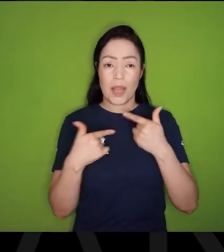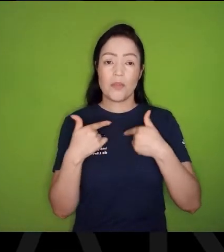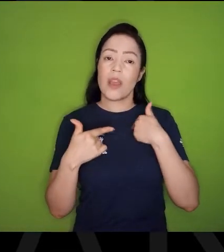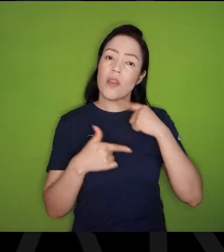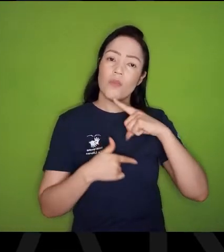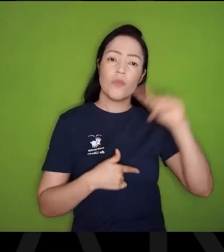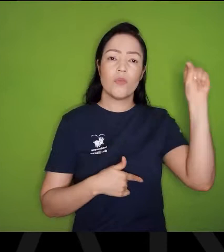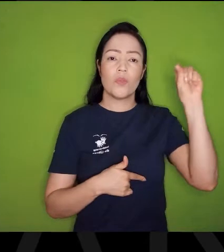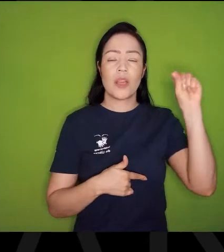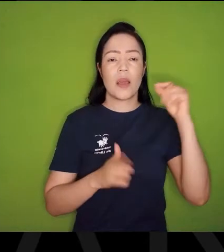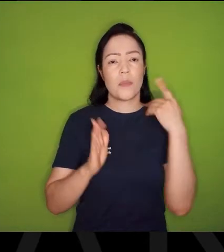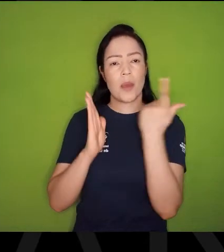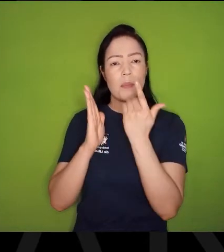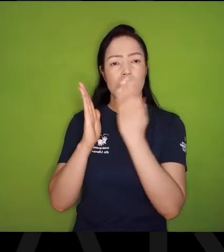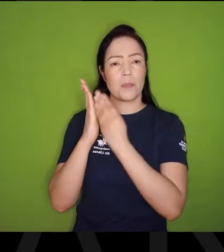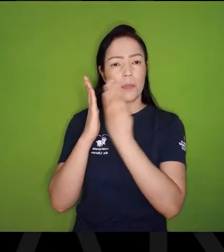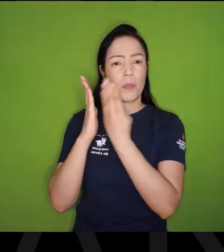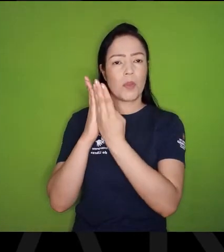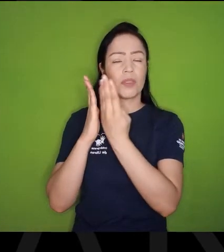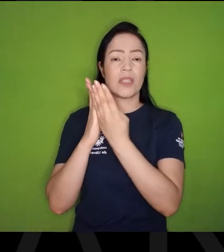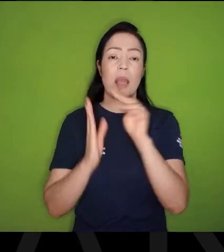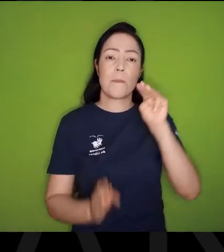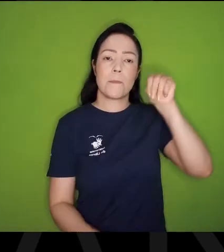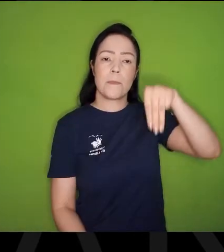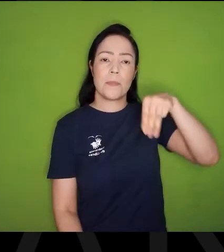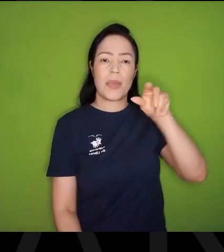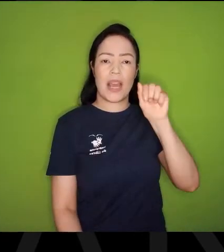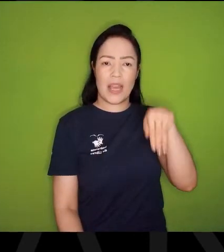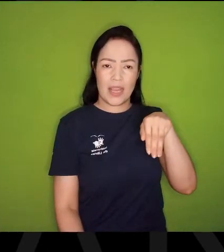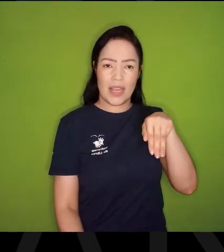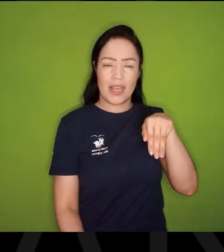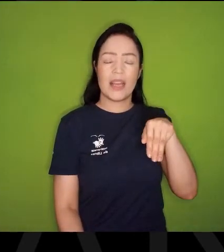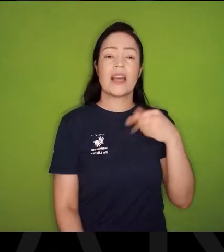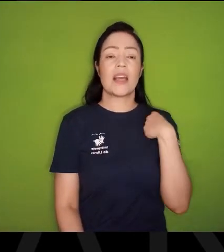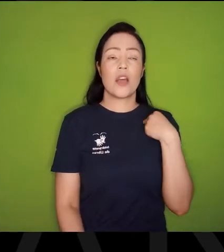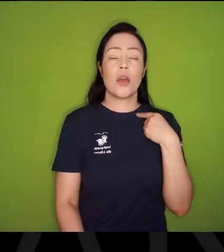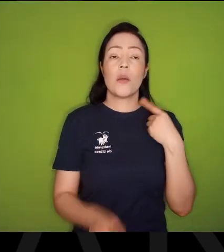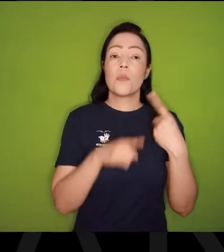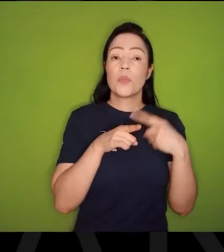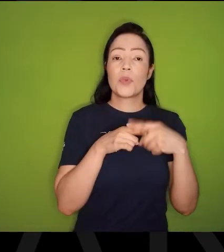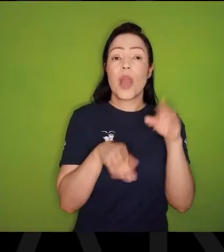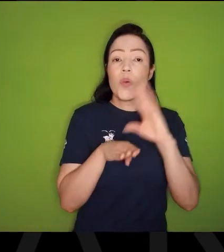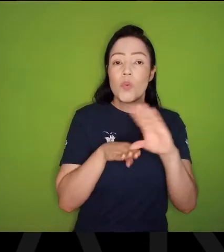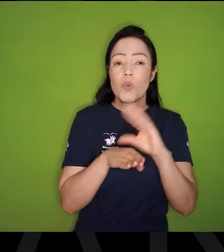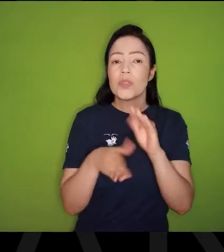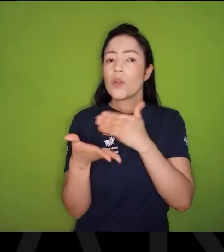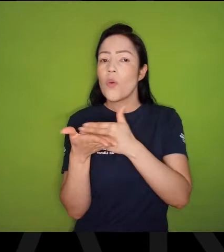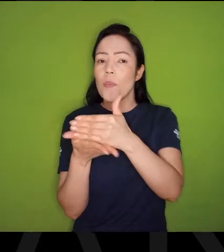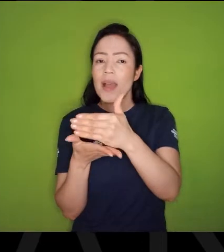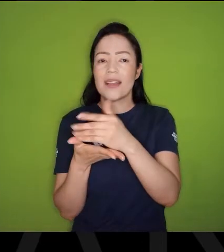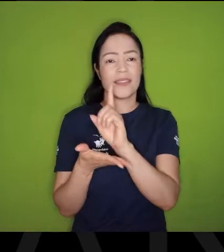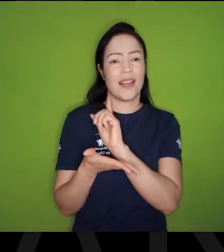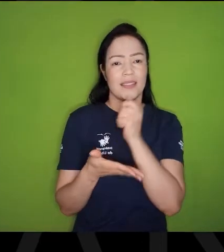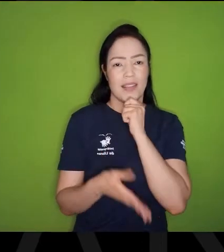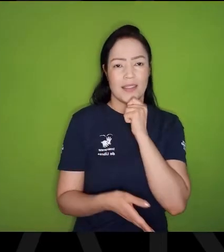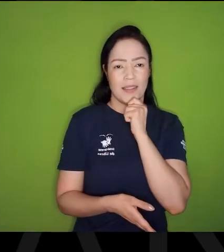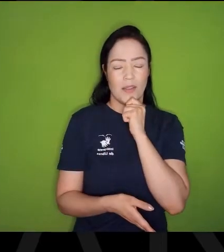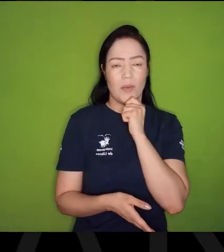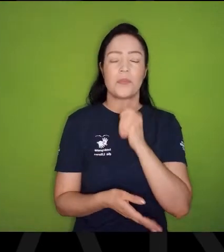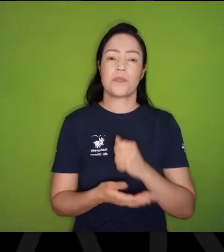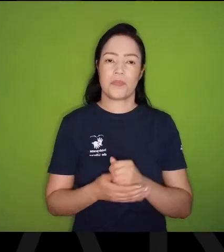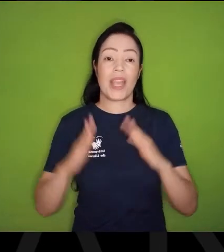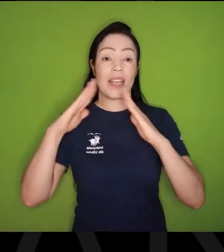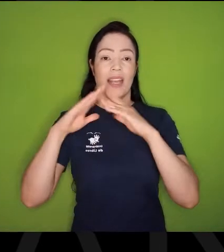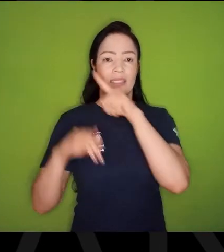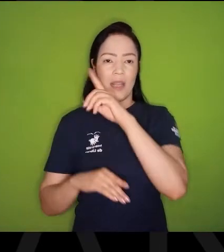Eu ia, sabe para onde? Para a biblioteca do Memorial da América Latina, Enquanto o curso não começava, Lá na Casa Mário de Andrade, Na Casa da